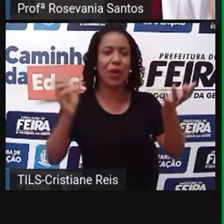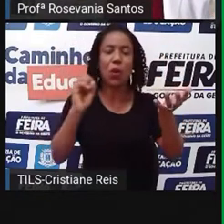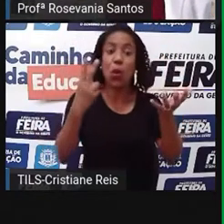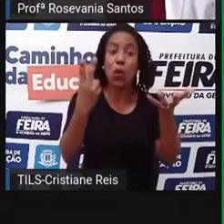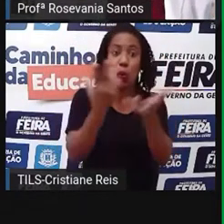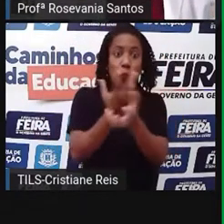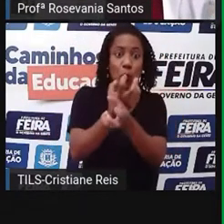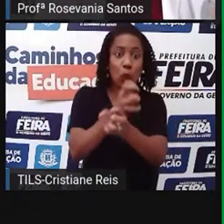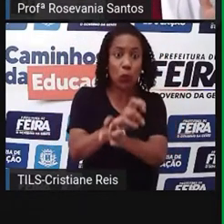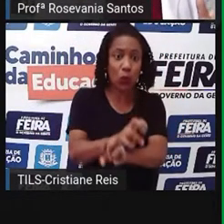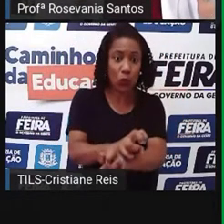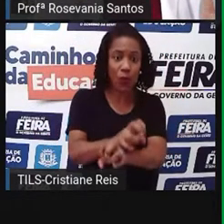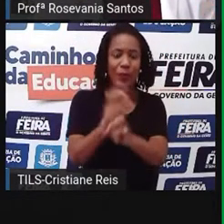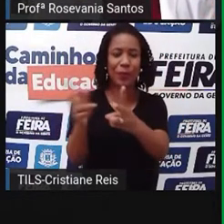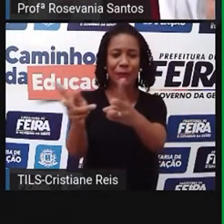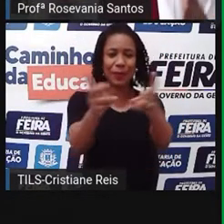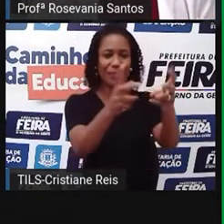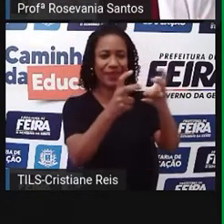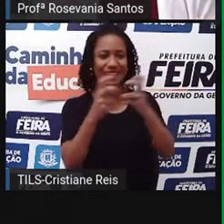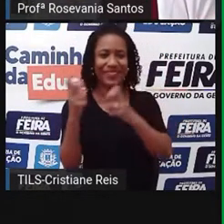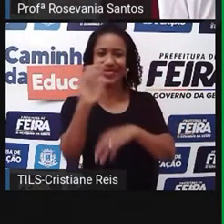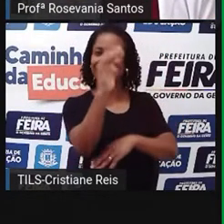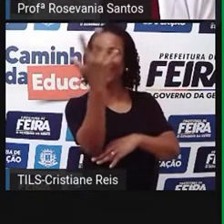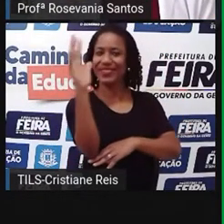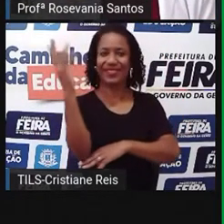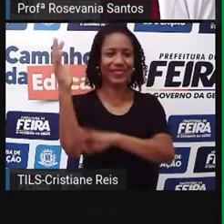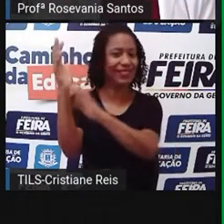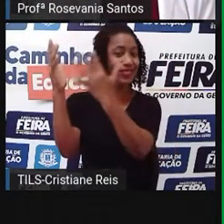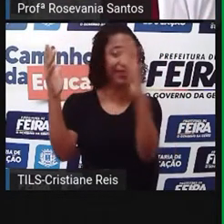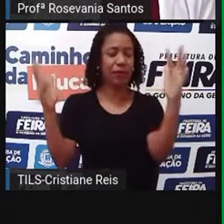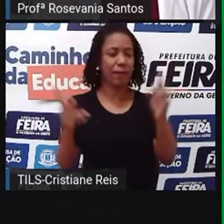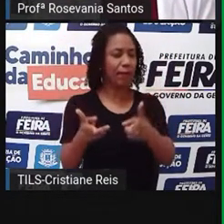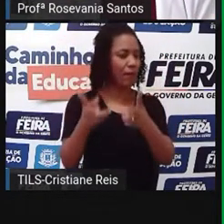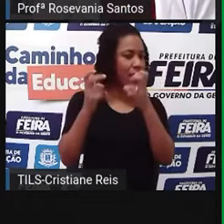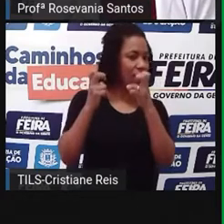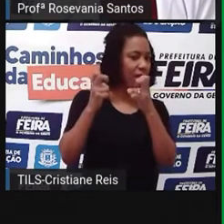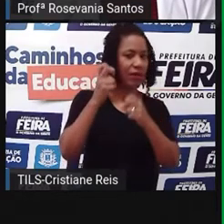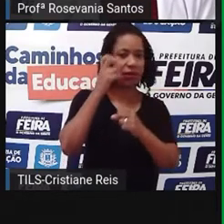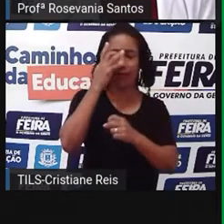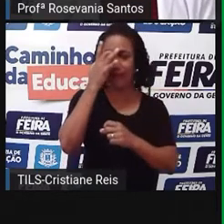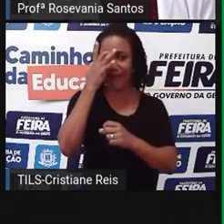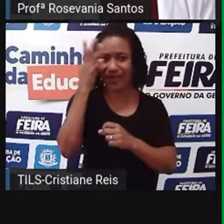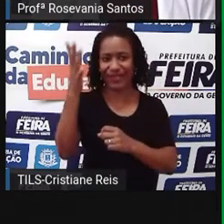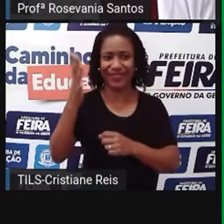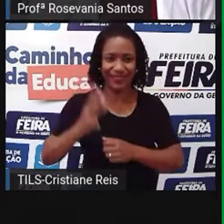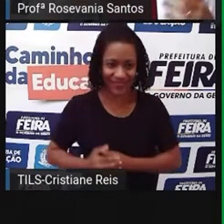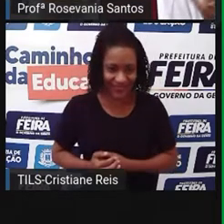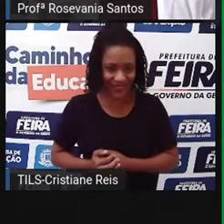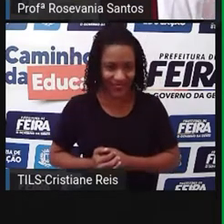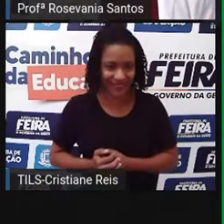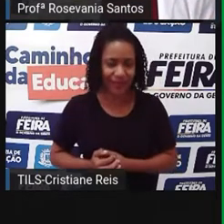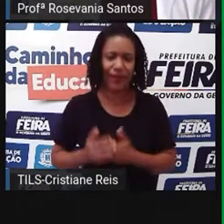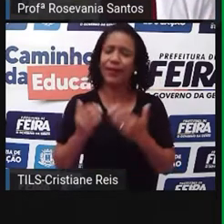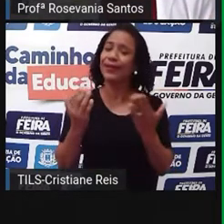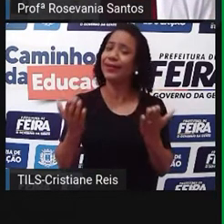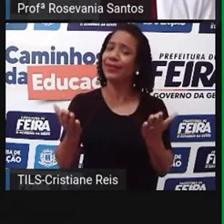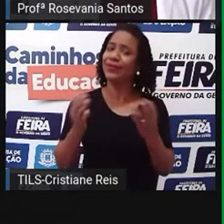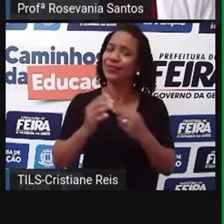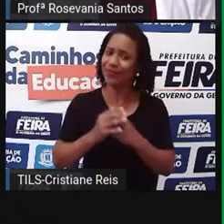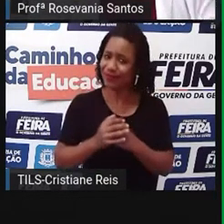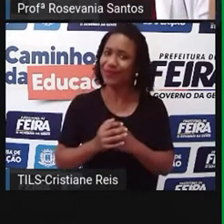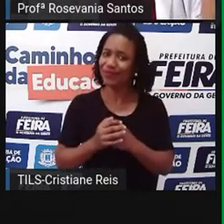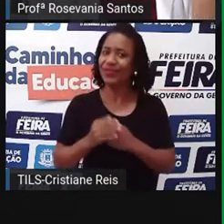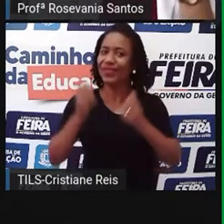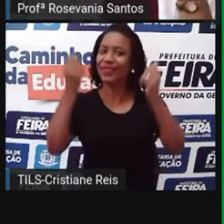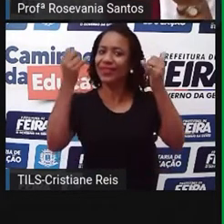vai perceber isso justamente pela vegetação que está ali naquele espaço. Então, o que eu estou querendo dizer com isso?